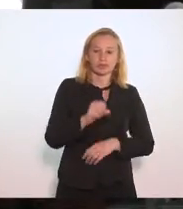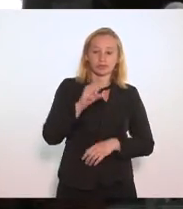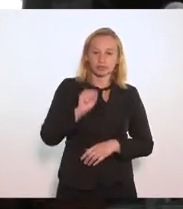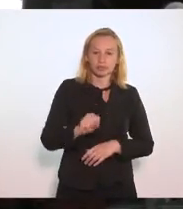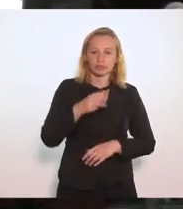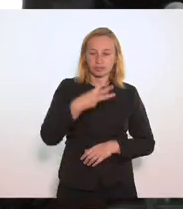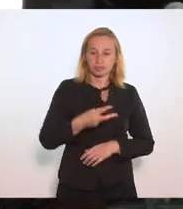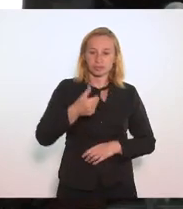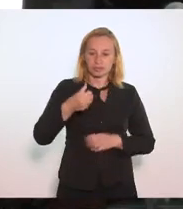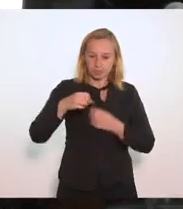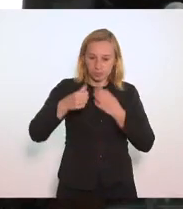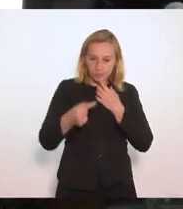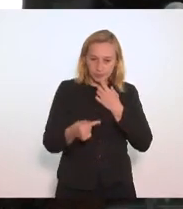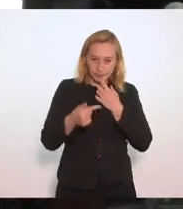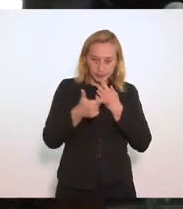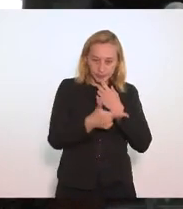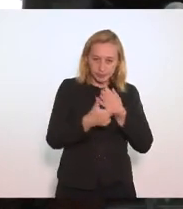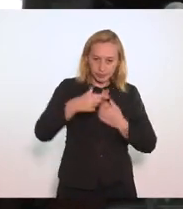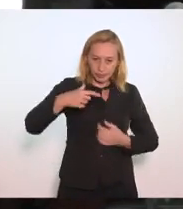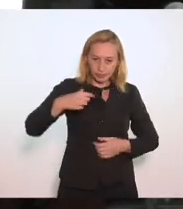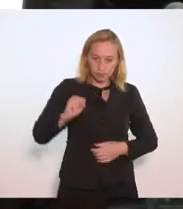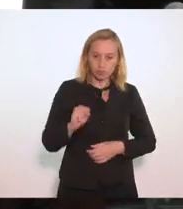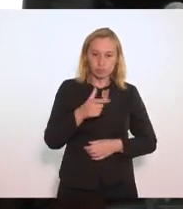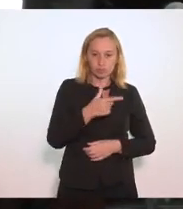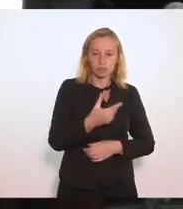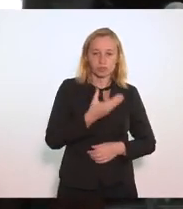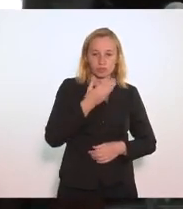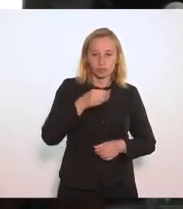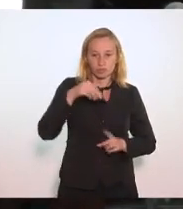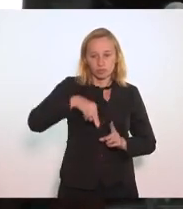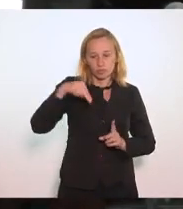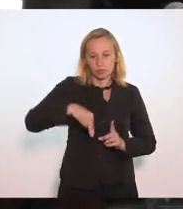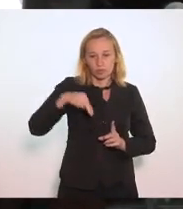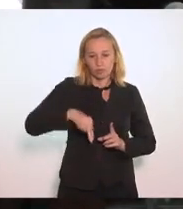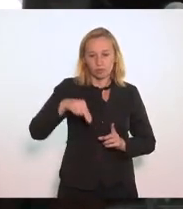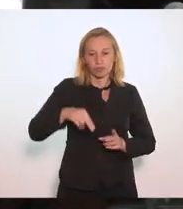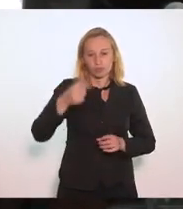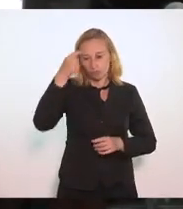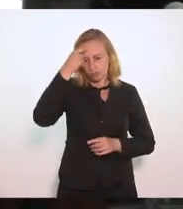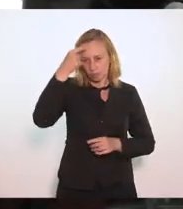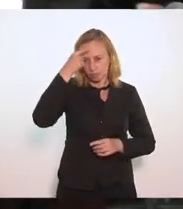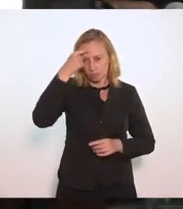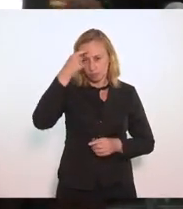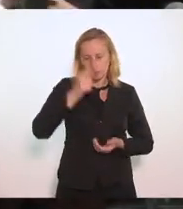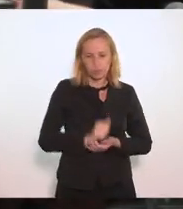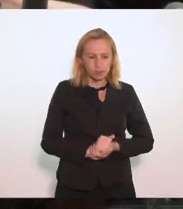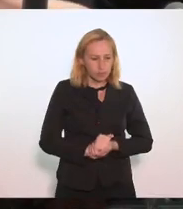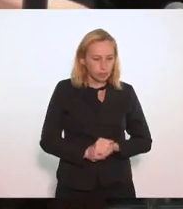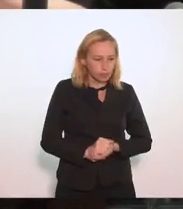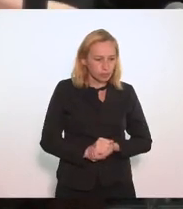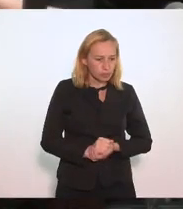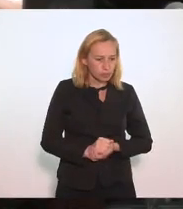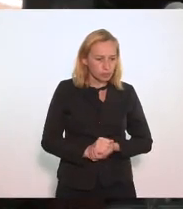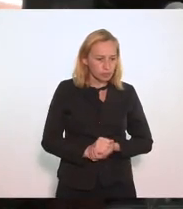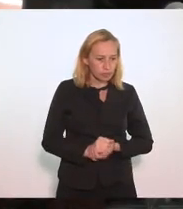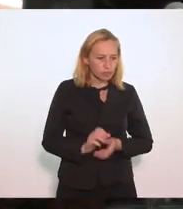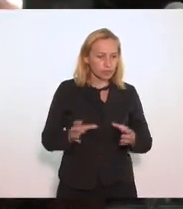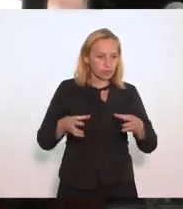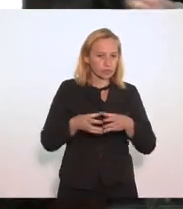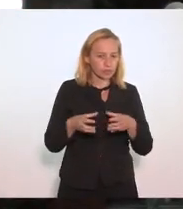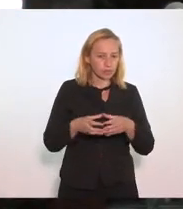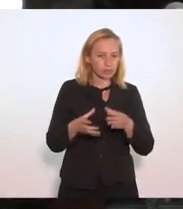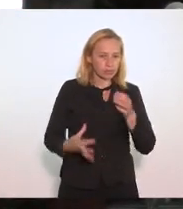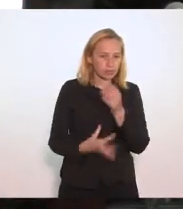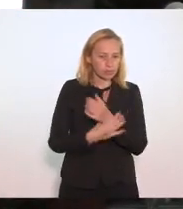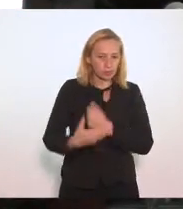De 28 de novembro de 19 Para promover o treinamento E conscientização Para servidores de órgãos de segurança pública Cerca do enfrentamento